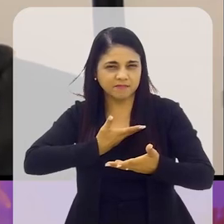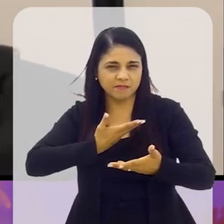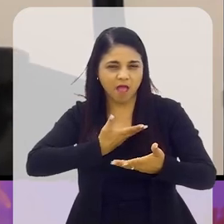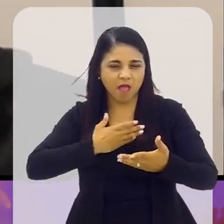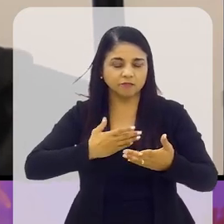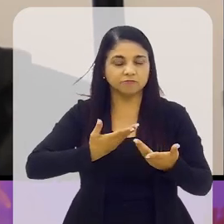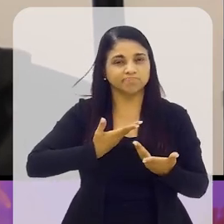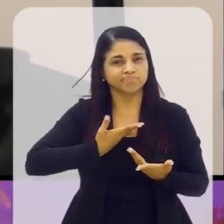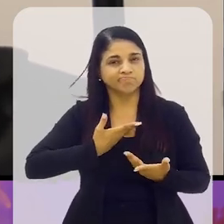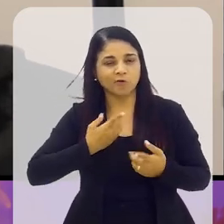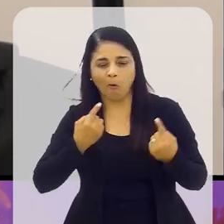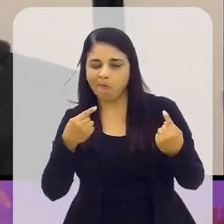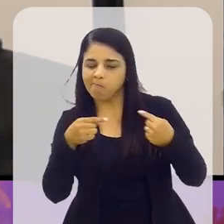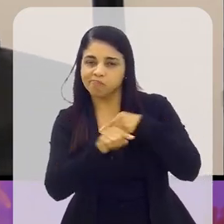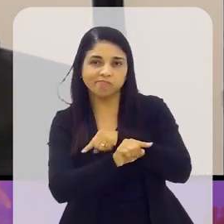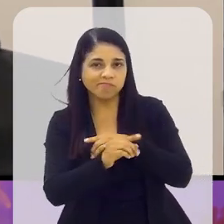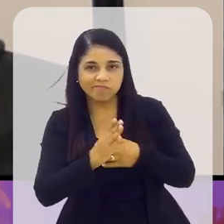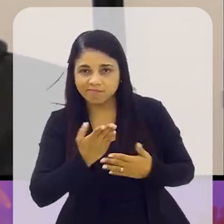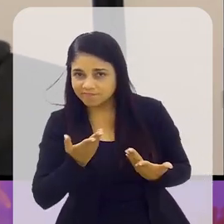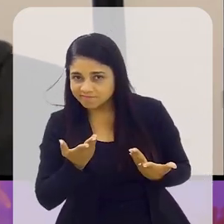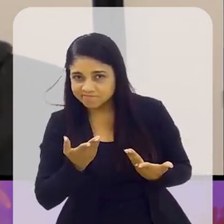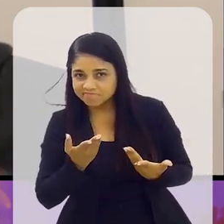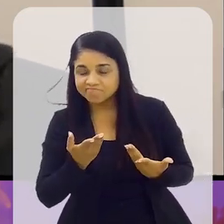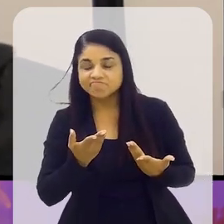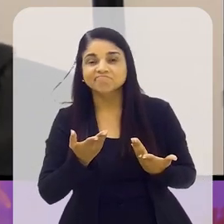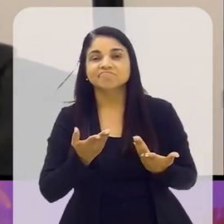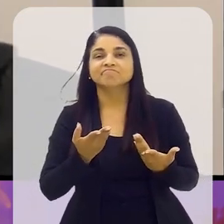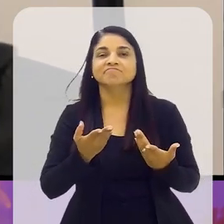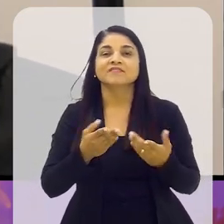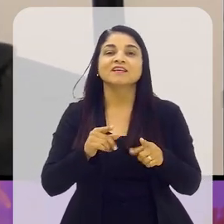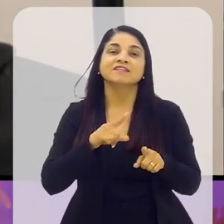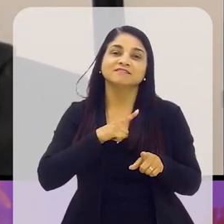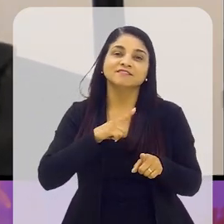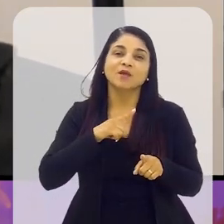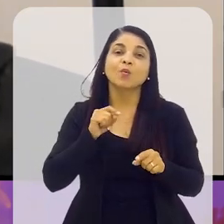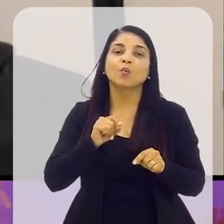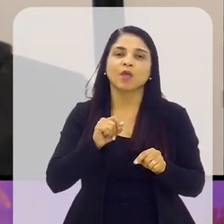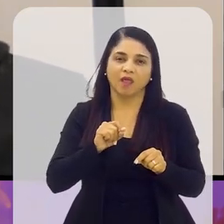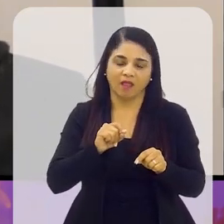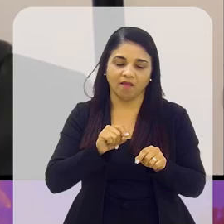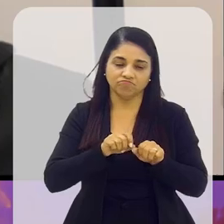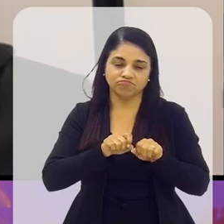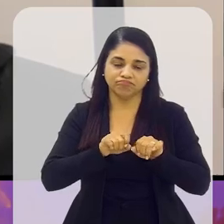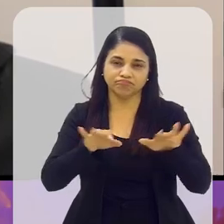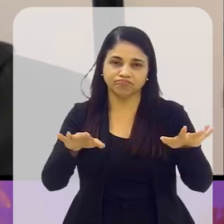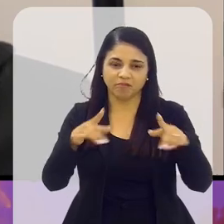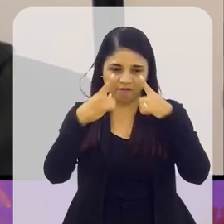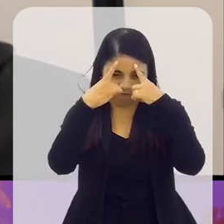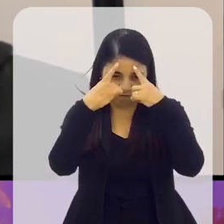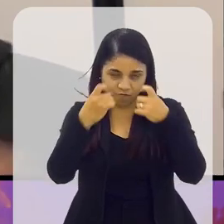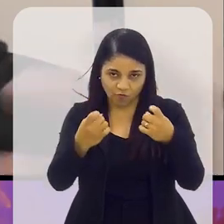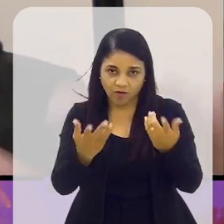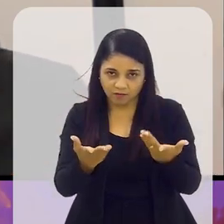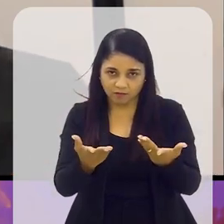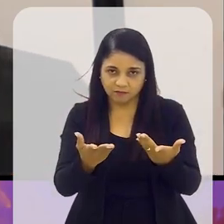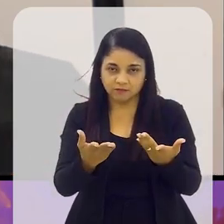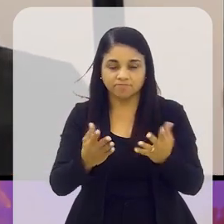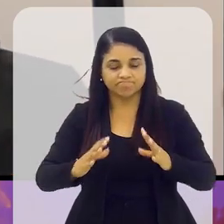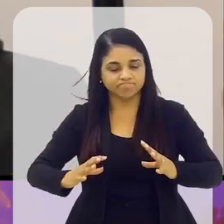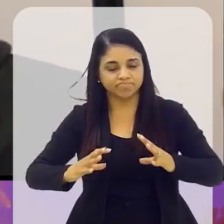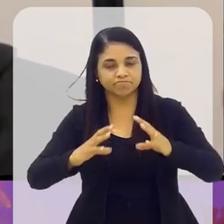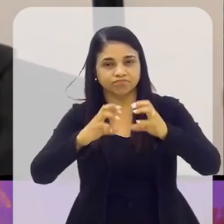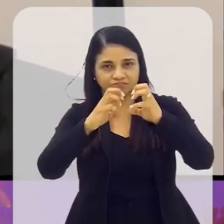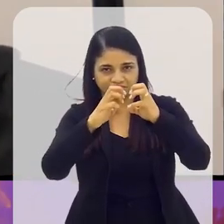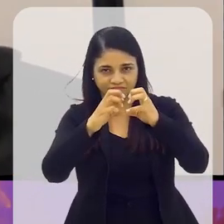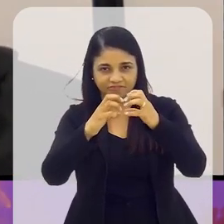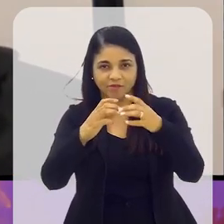amizades, inimizades, que, consequentemente, tem aí, é, é, amplificado, de alguma forma, pode ter amplificado as